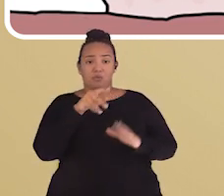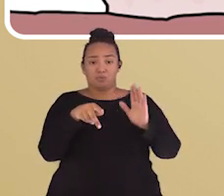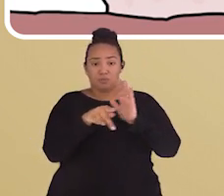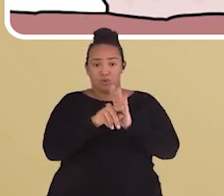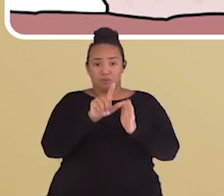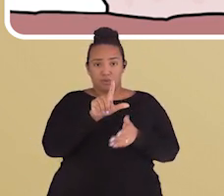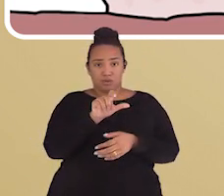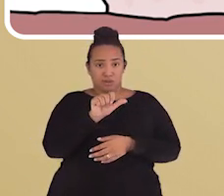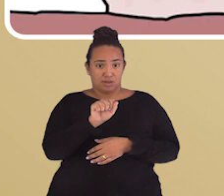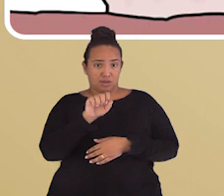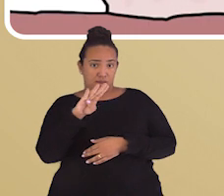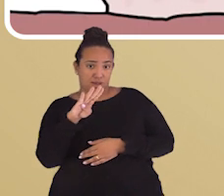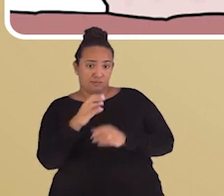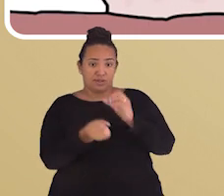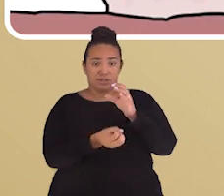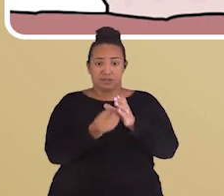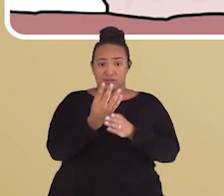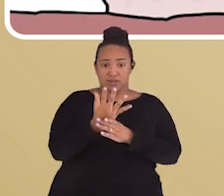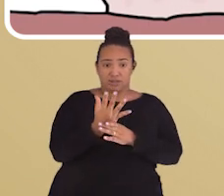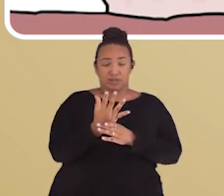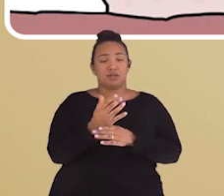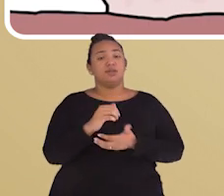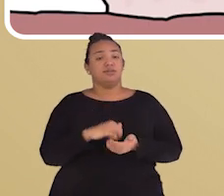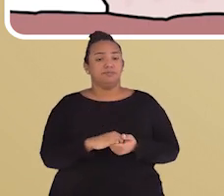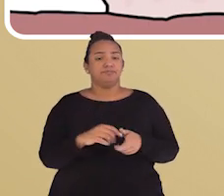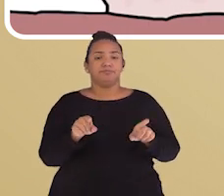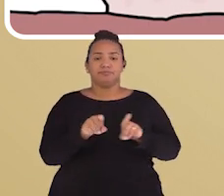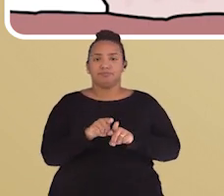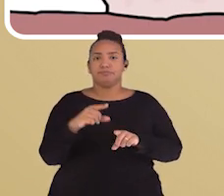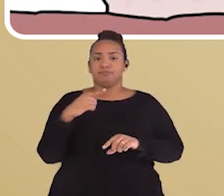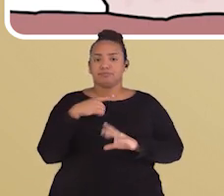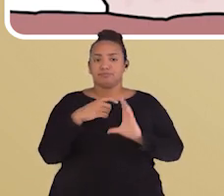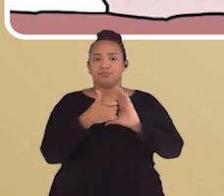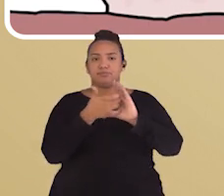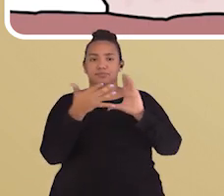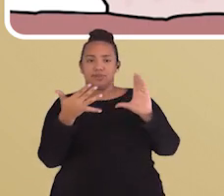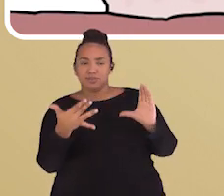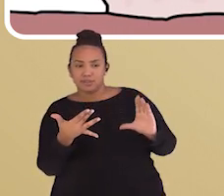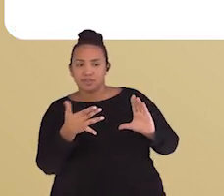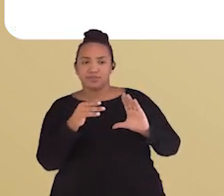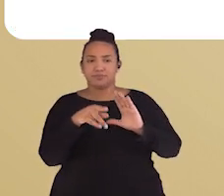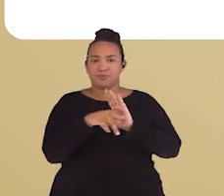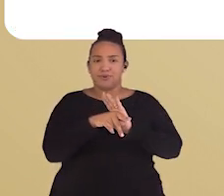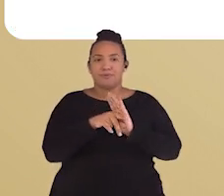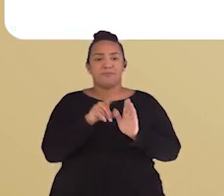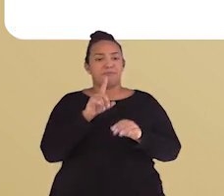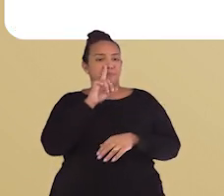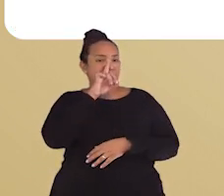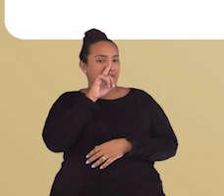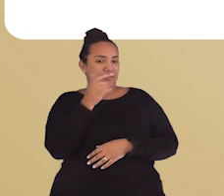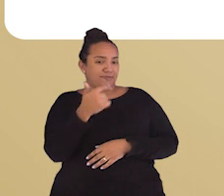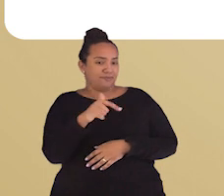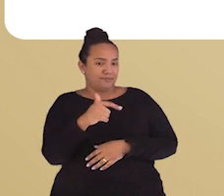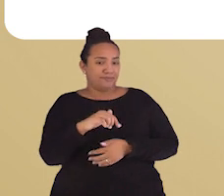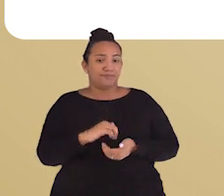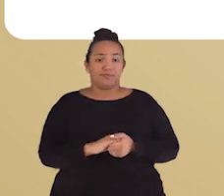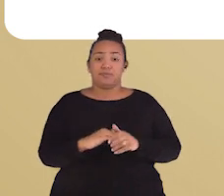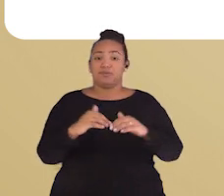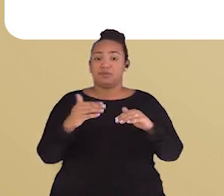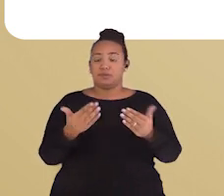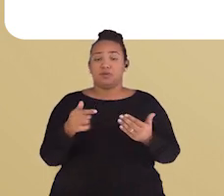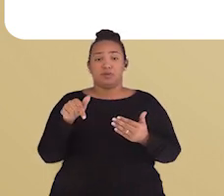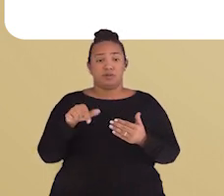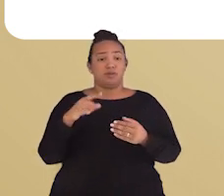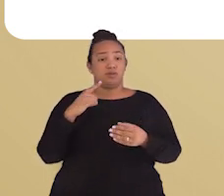debilitada em laboratório ou desmembrado até obter as partes características e não perigosas. E é aí que entra o formaldeído,